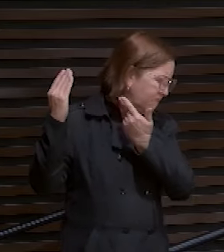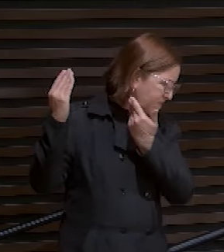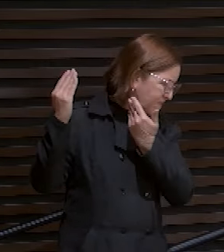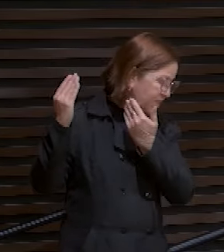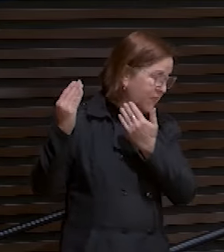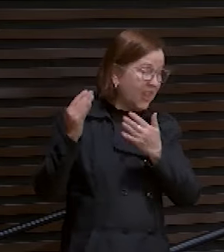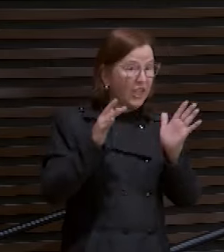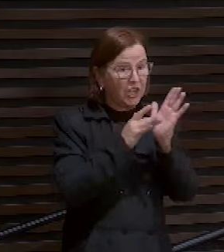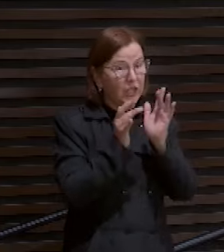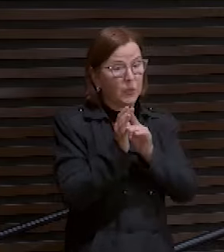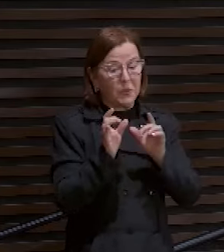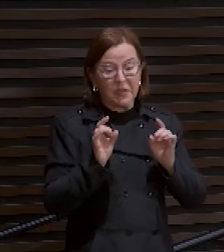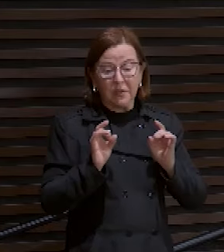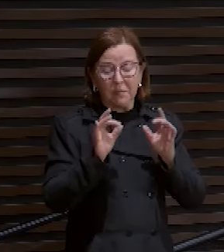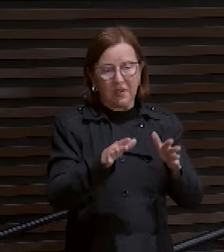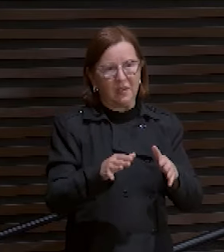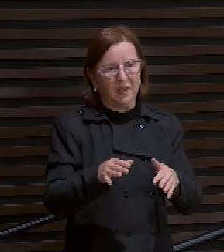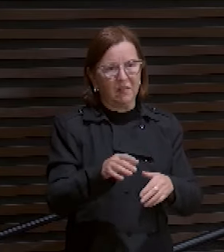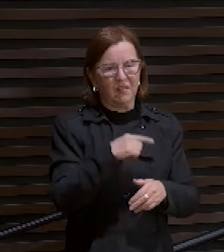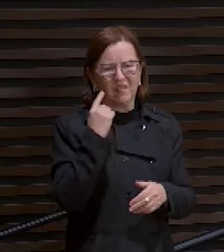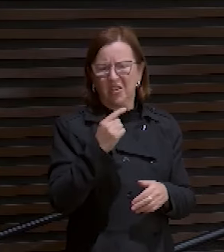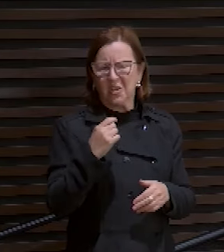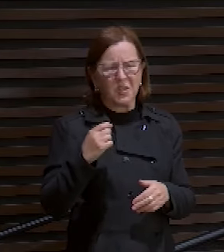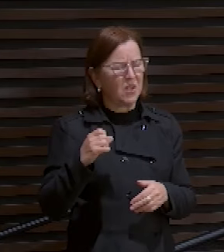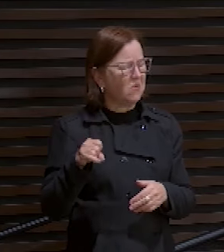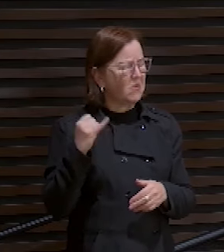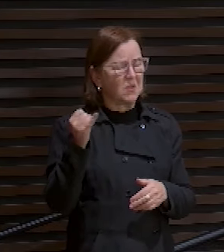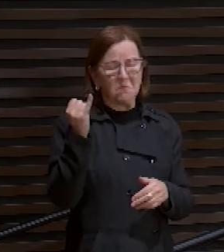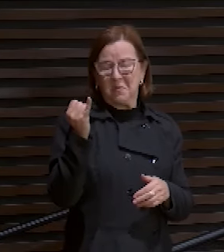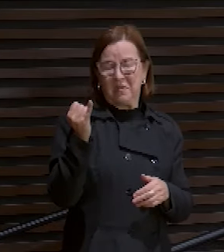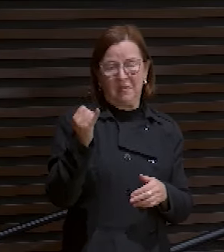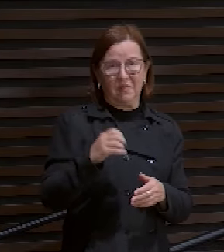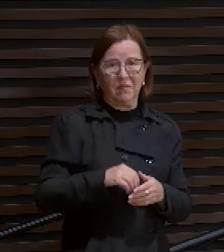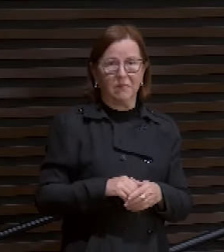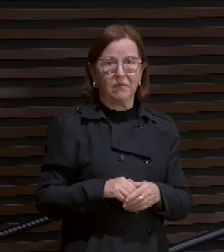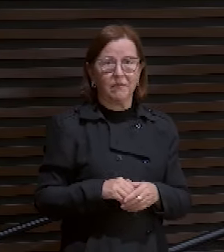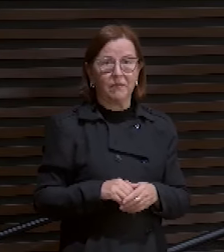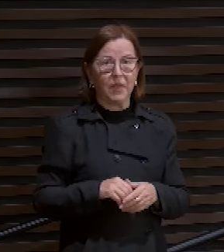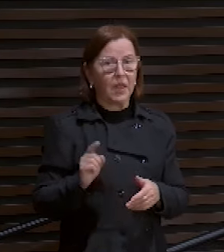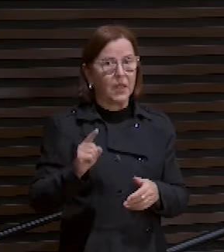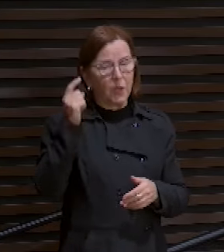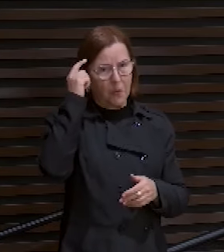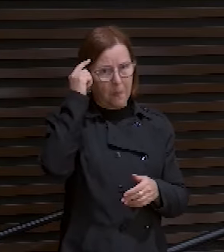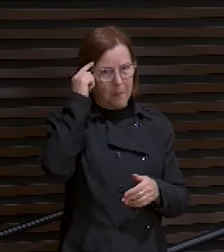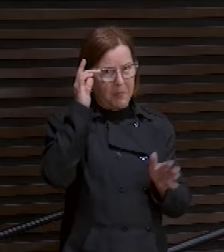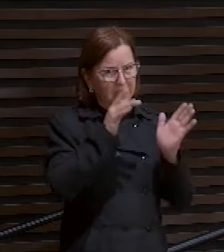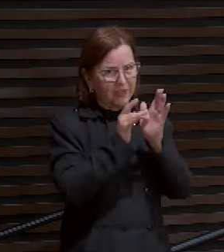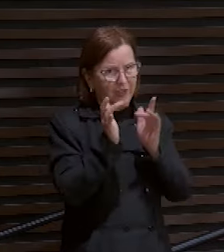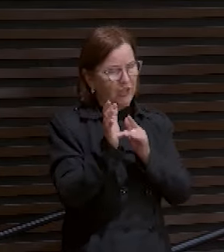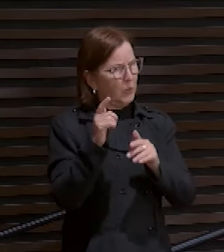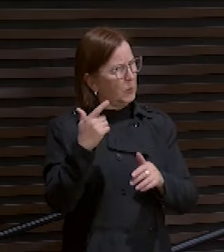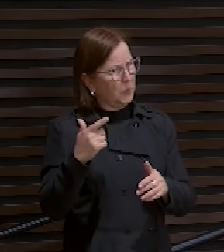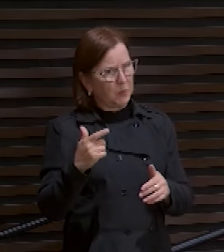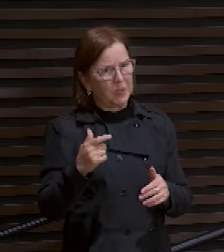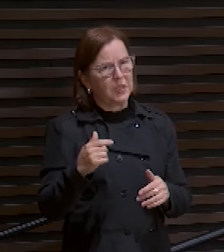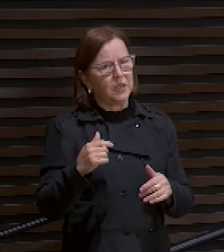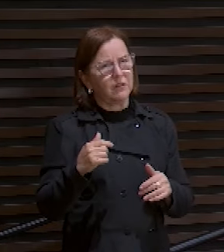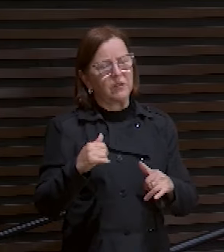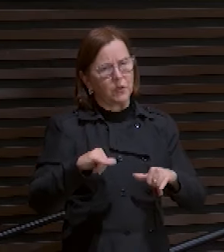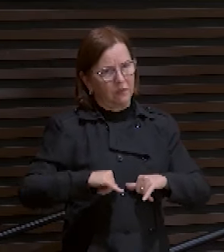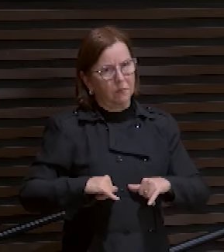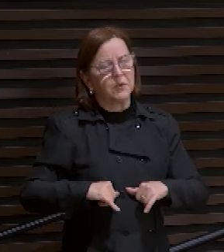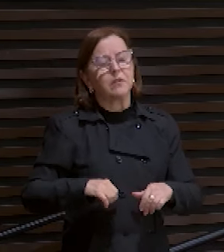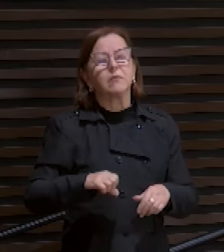algum. Então não pense que Jesus não sofreu. Ele sofreu e sofreu